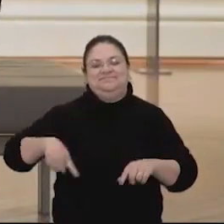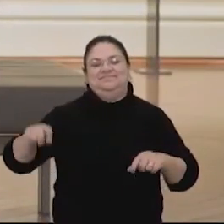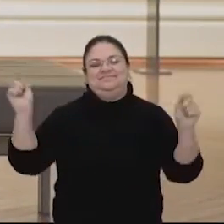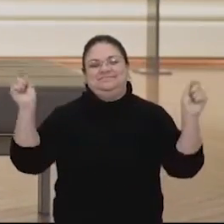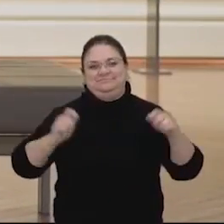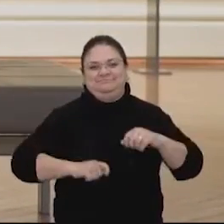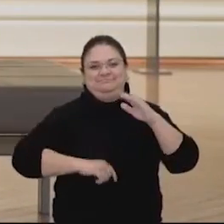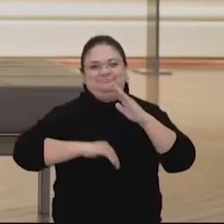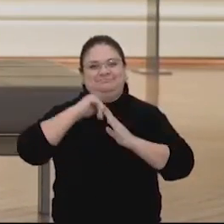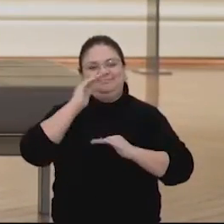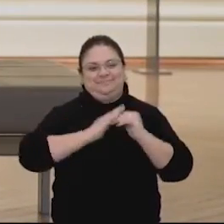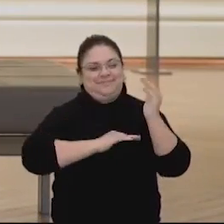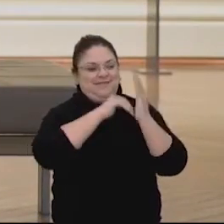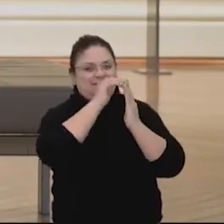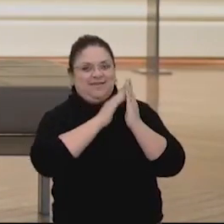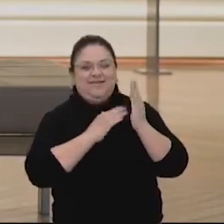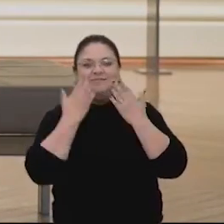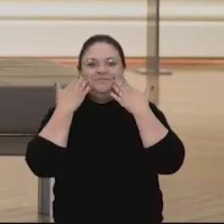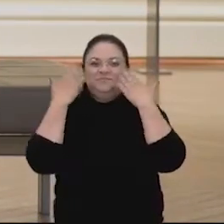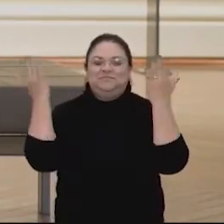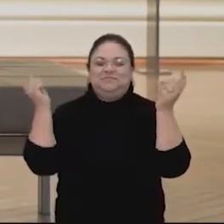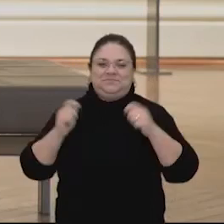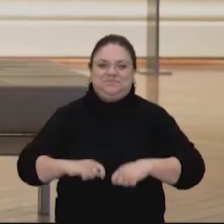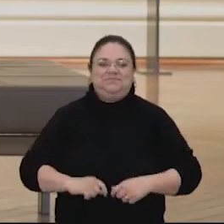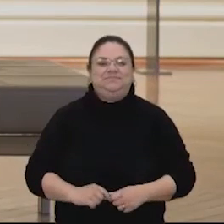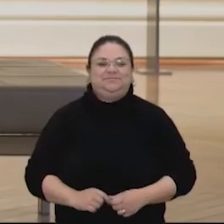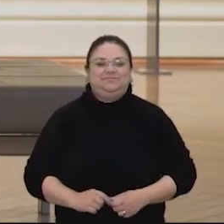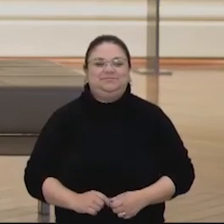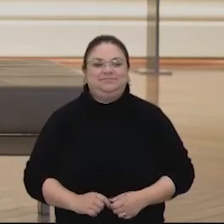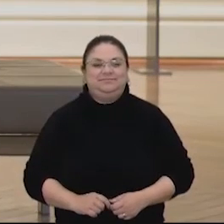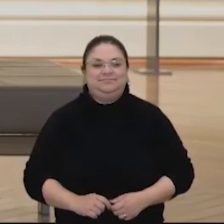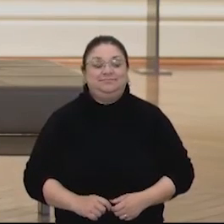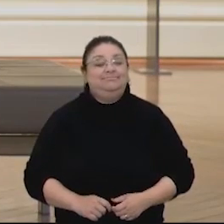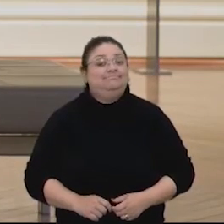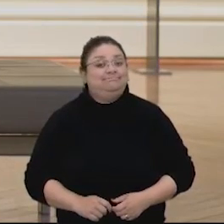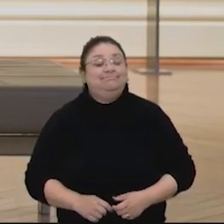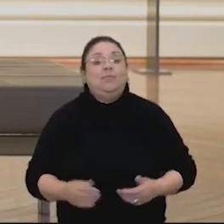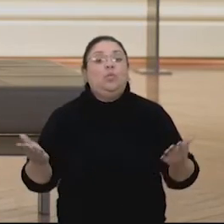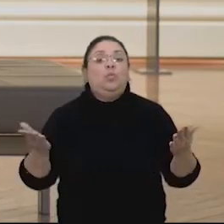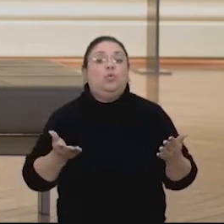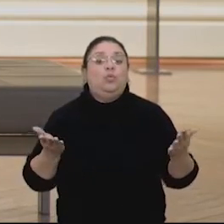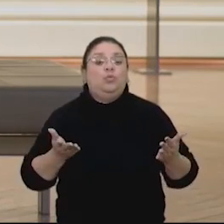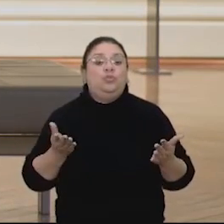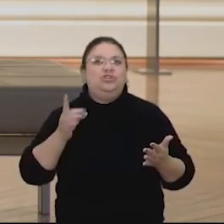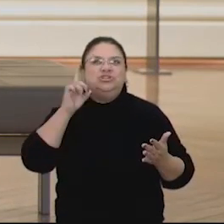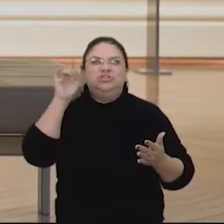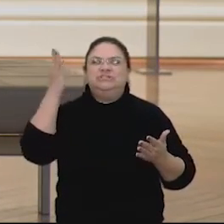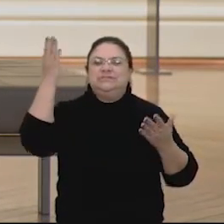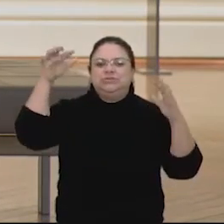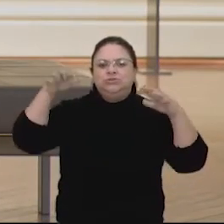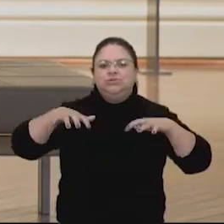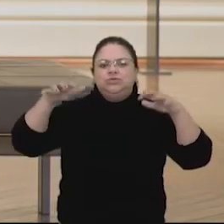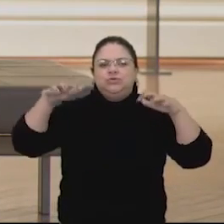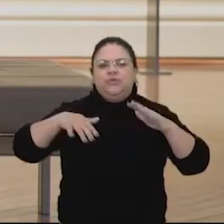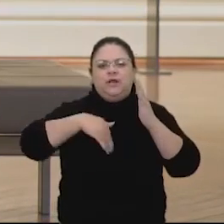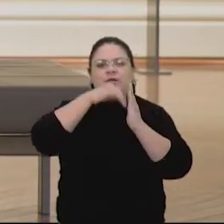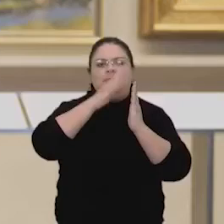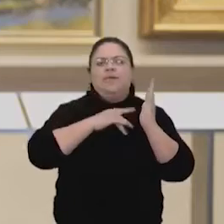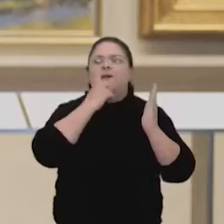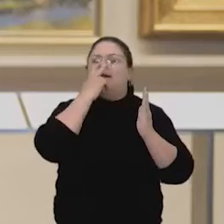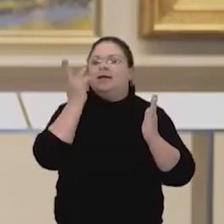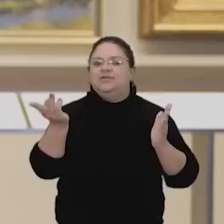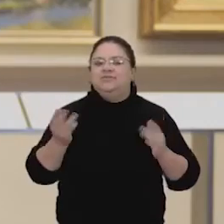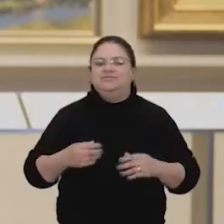fazer todos os dias uma obra de arte, isso é importante. Será que hoje, como estaria a nossa obra de arte hoje com esse dia chuvoso? Ah, eu